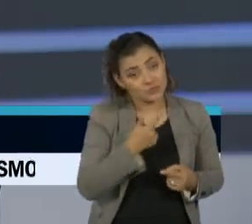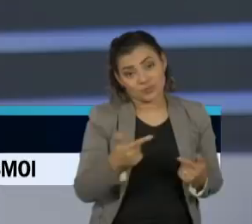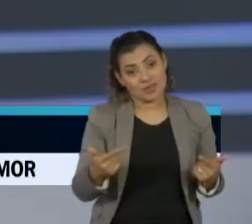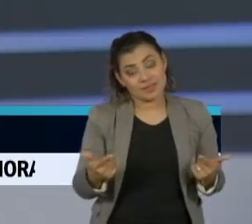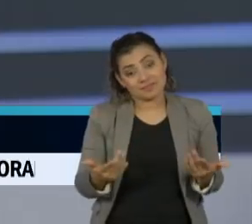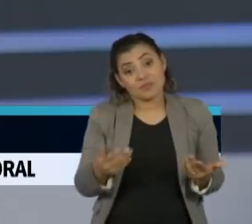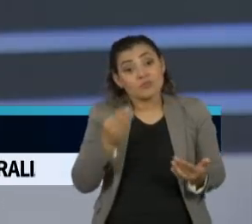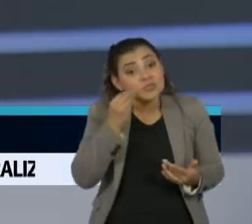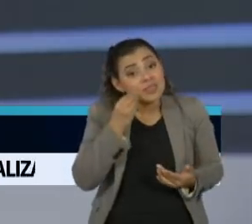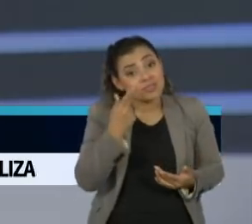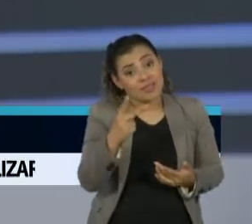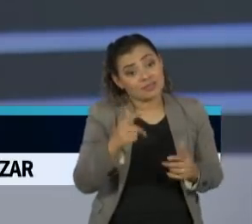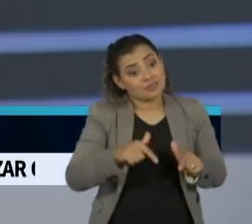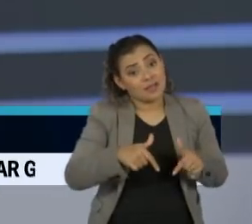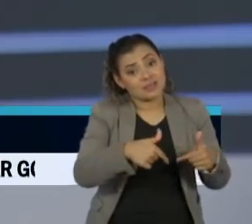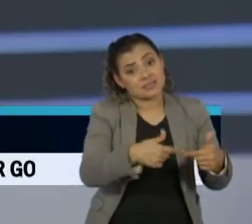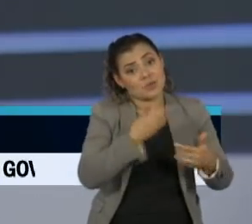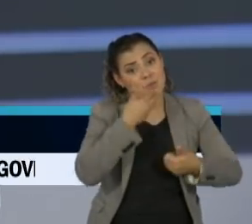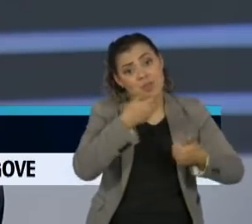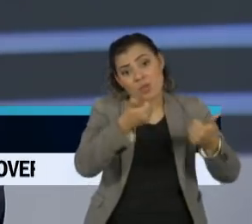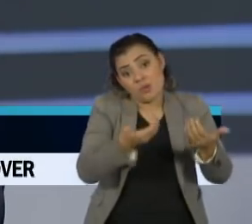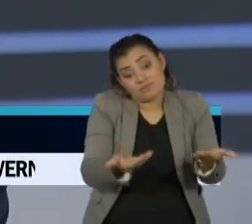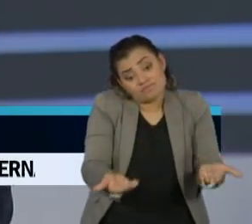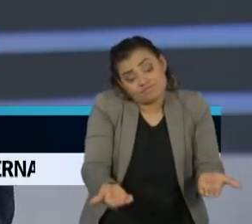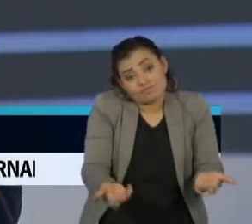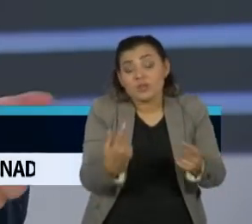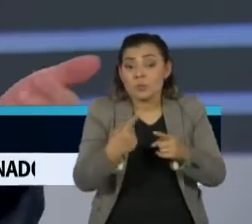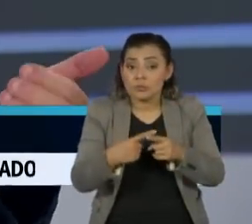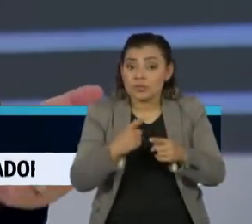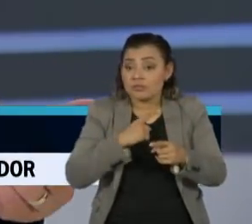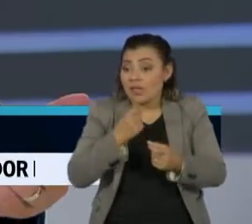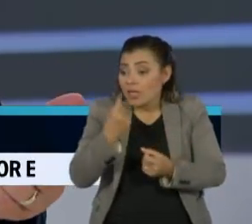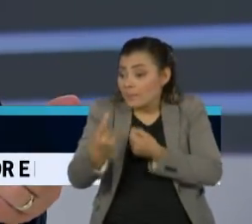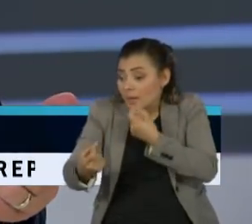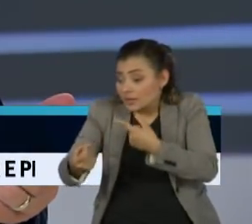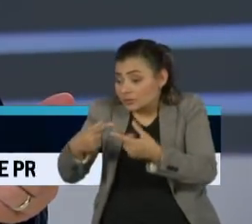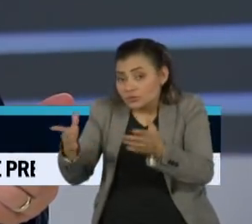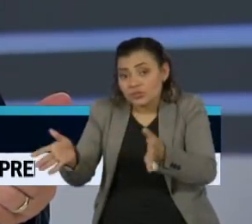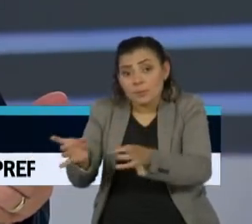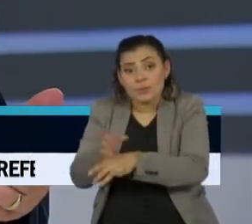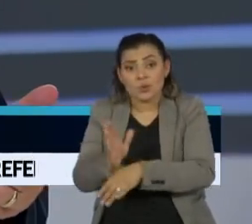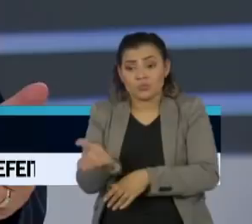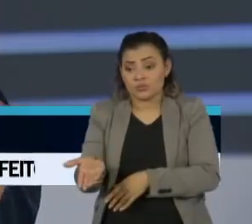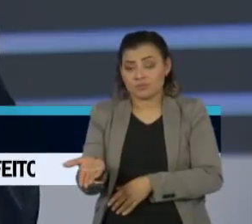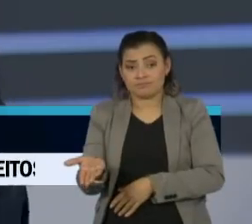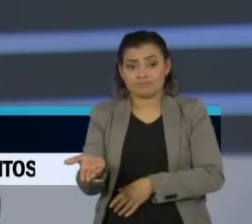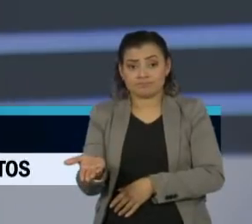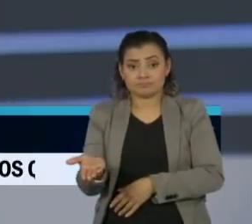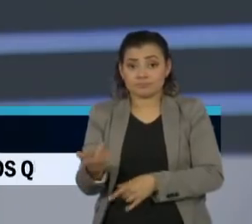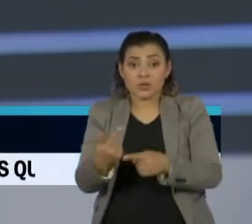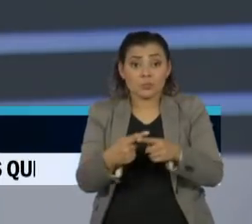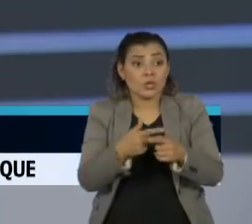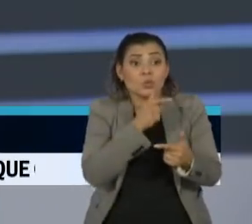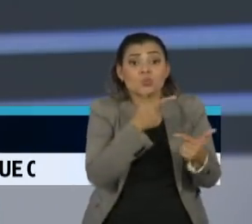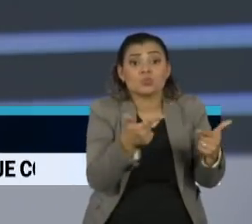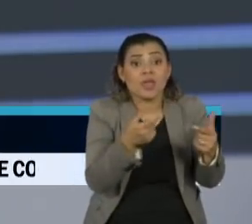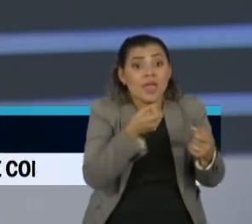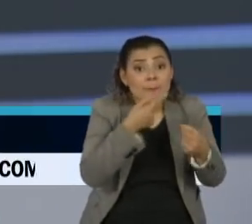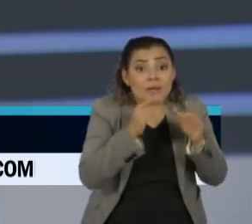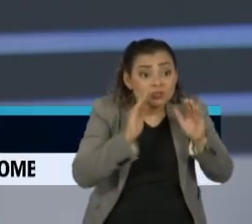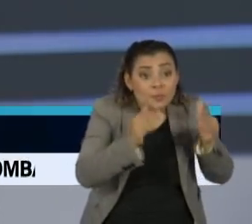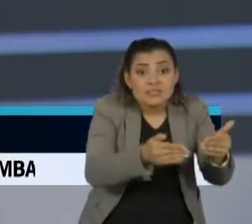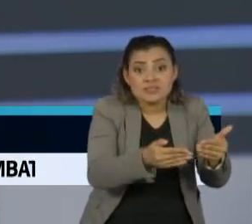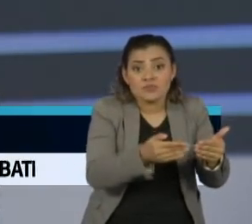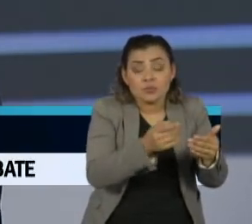você tenta fazer o melhor, visto que você tem que usar os remédios já disponíveis antes, porque você não tem um específico para